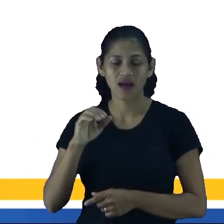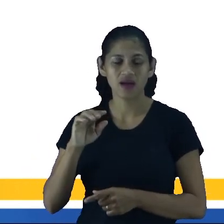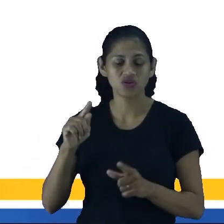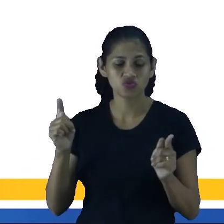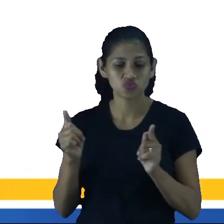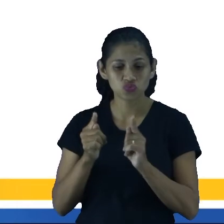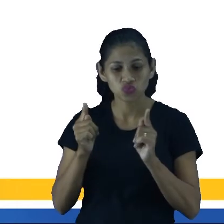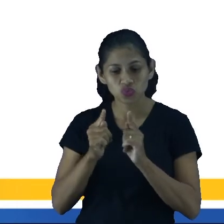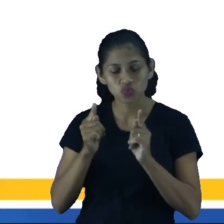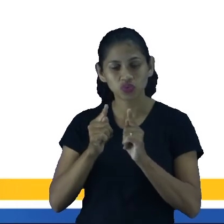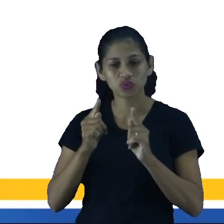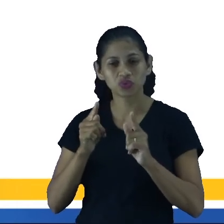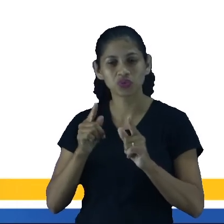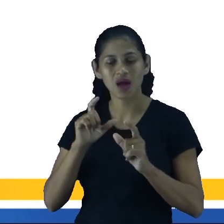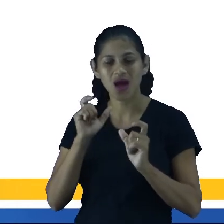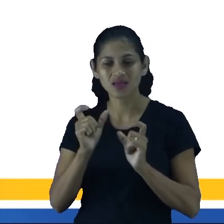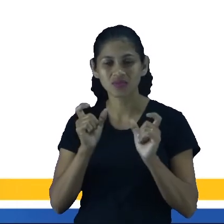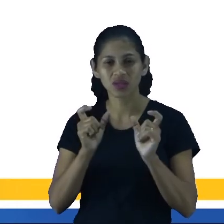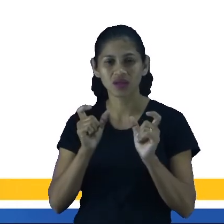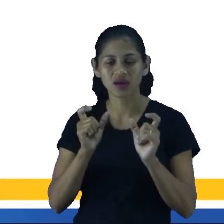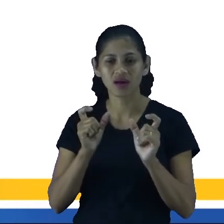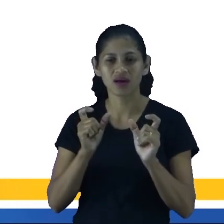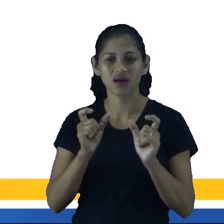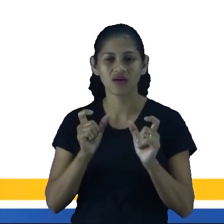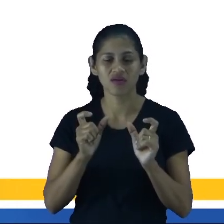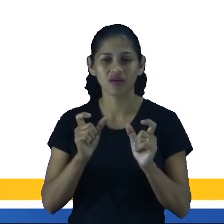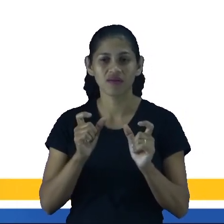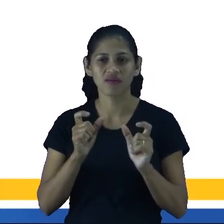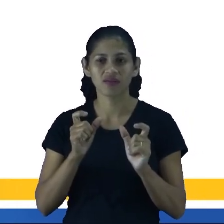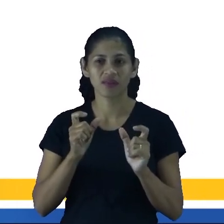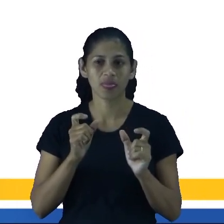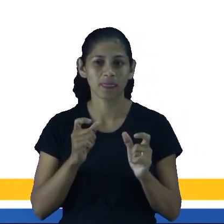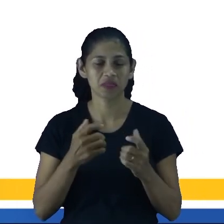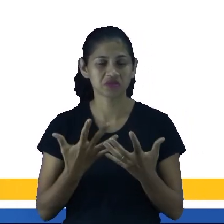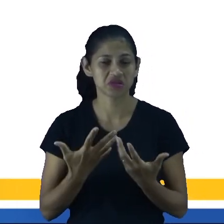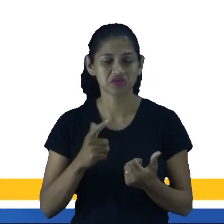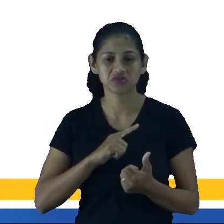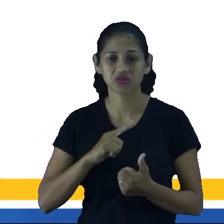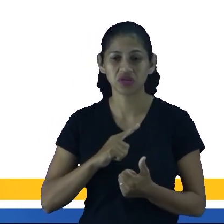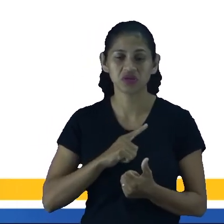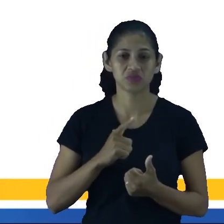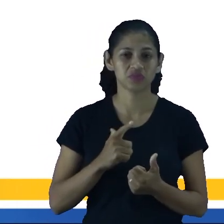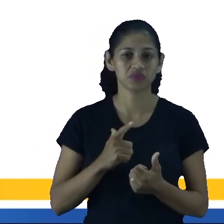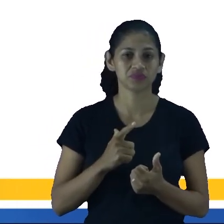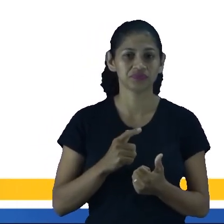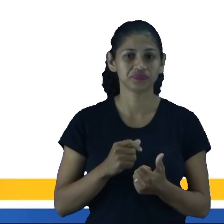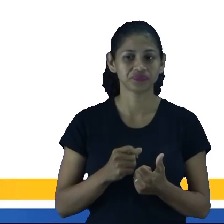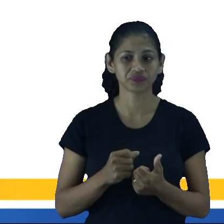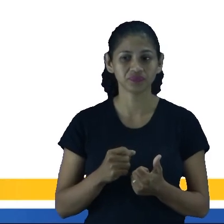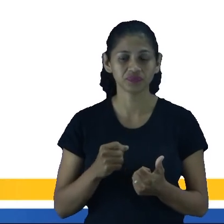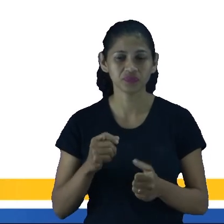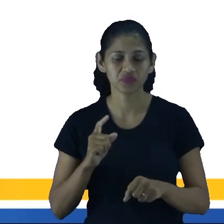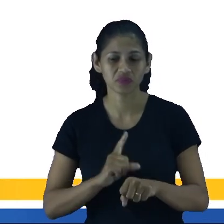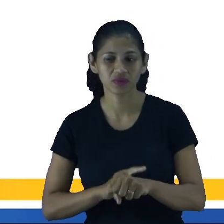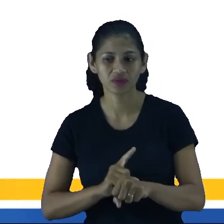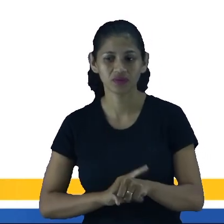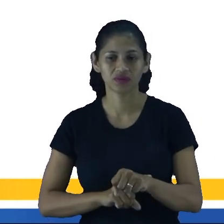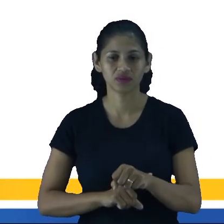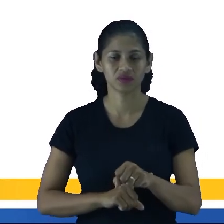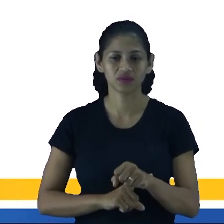ganhar tempo, ou sei lá. É um novo tipo de comunicação totalmente informal, né? Que não faz parte da norma